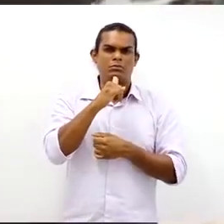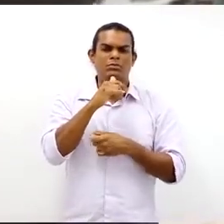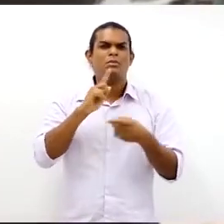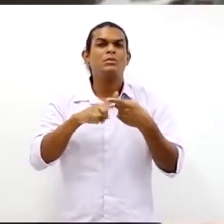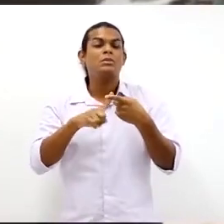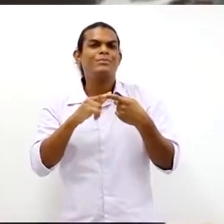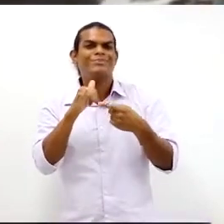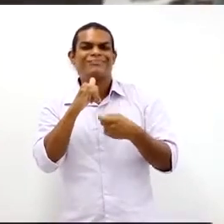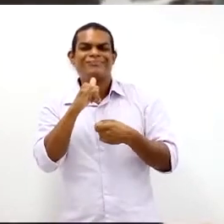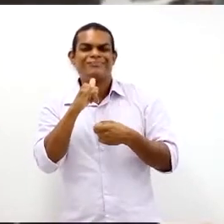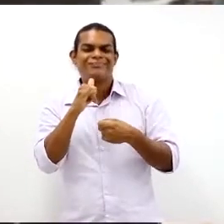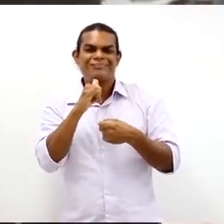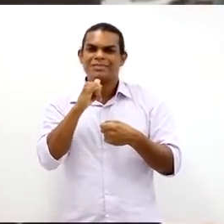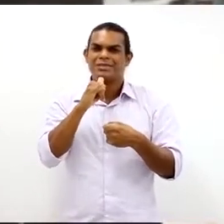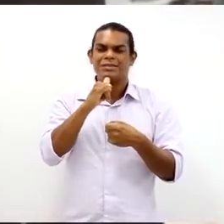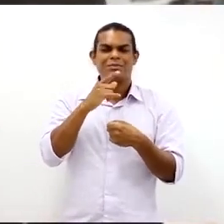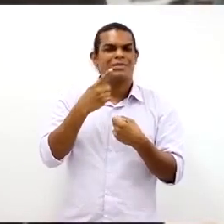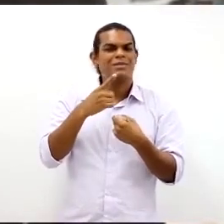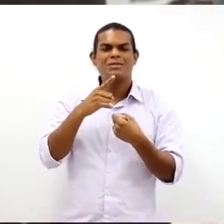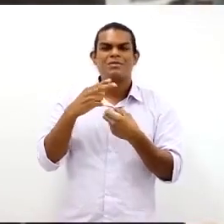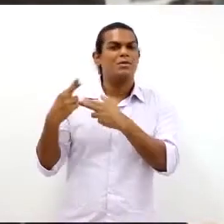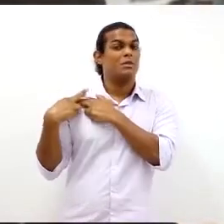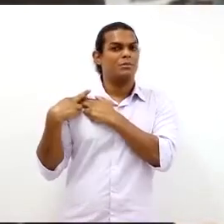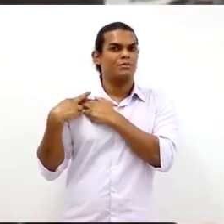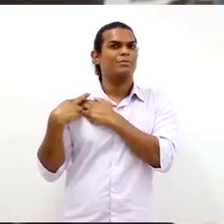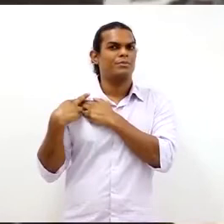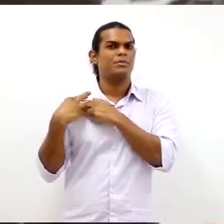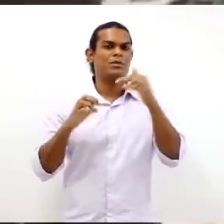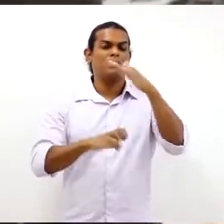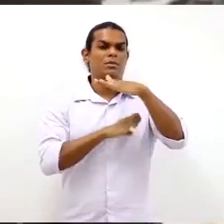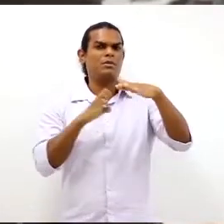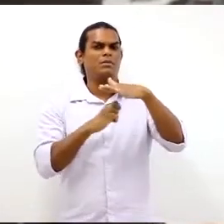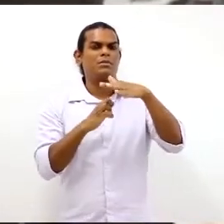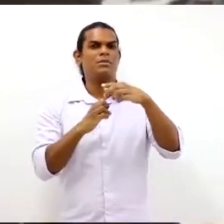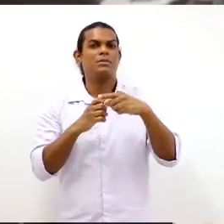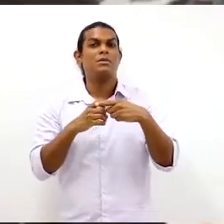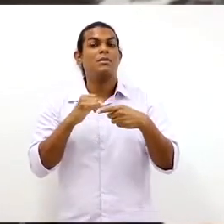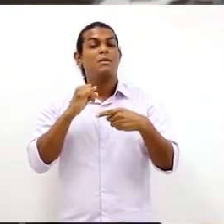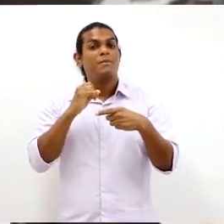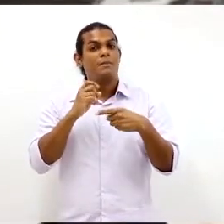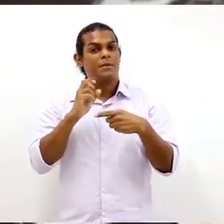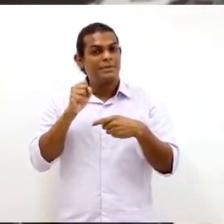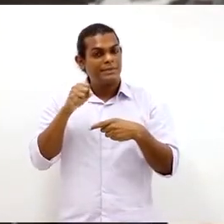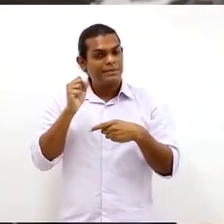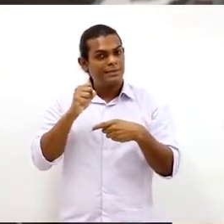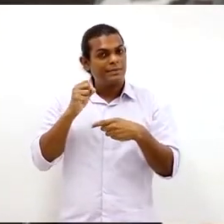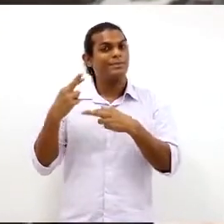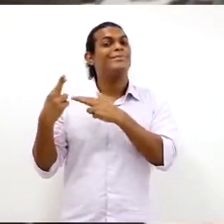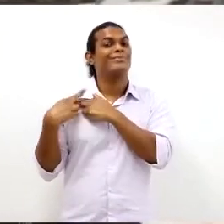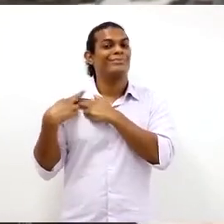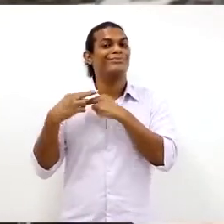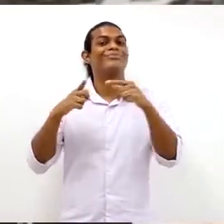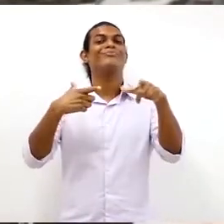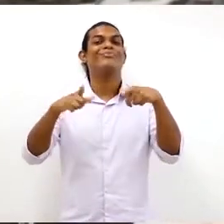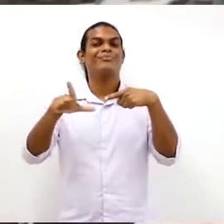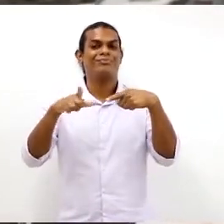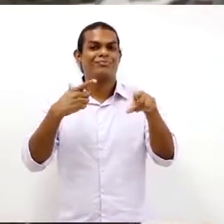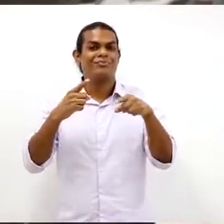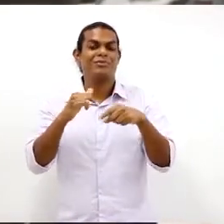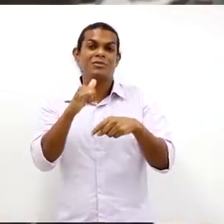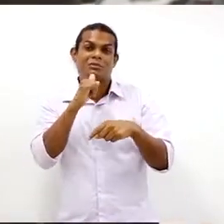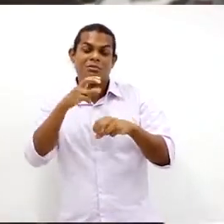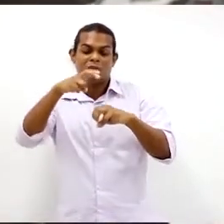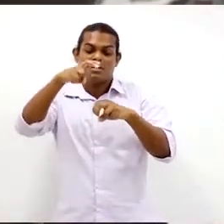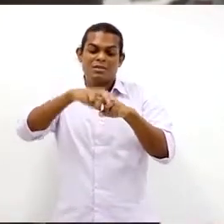claro, dependem do trabalhador, porque é postura do trabalhador. Nós vamos ver trabalhador sentado em uma cadeira, por exemplo, em uma postura anatômica que vai provocar um